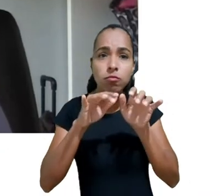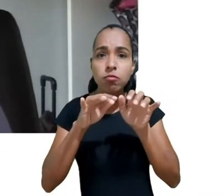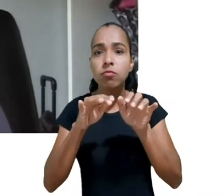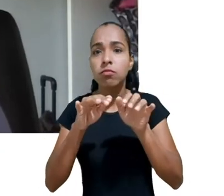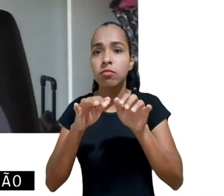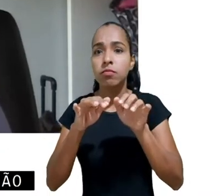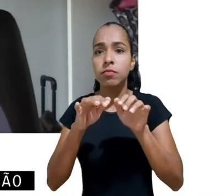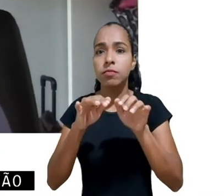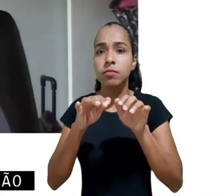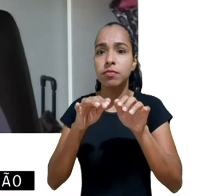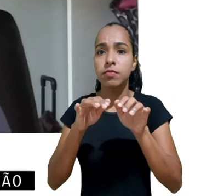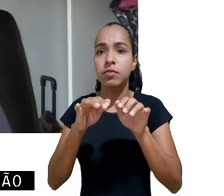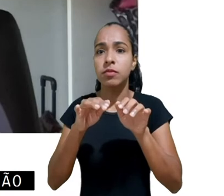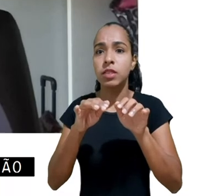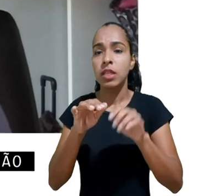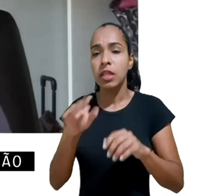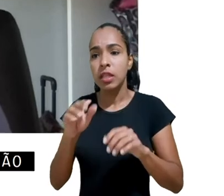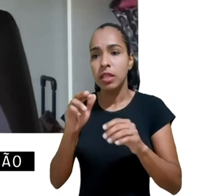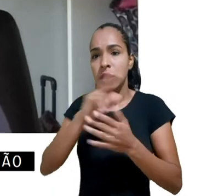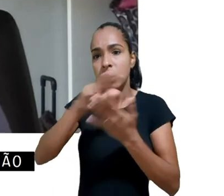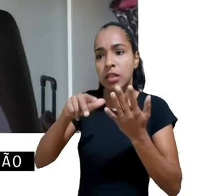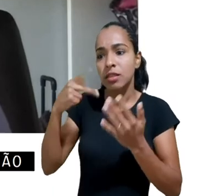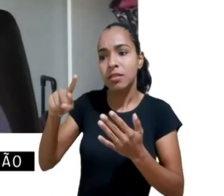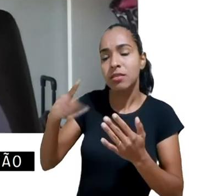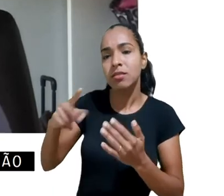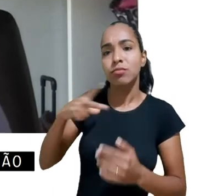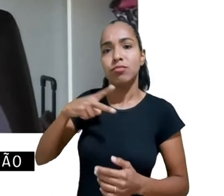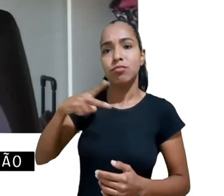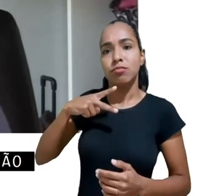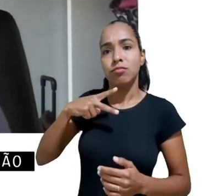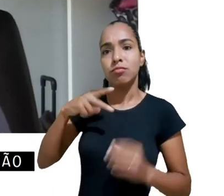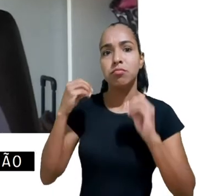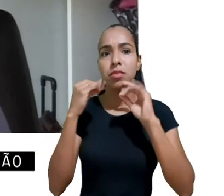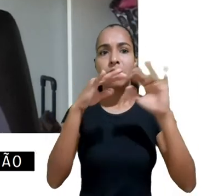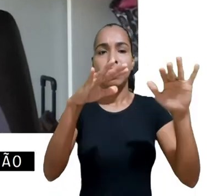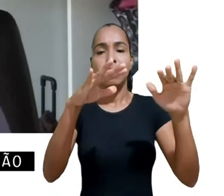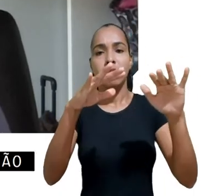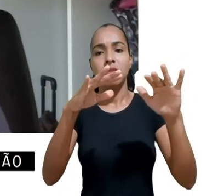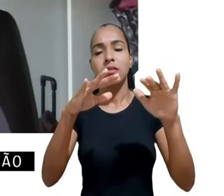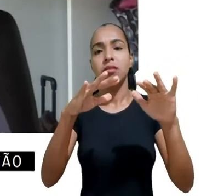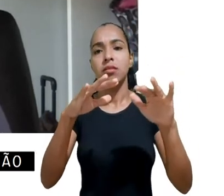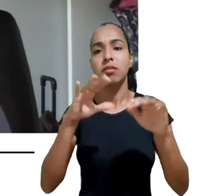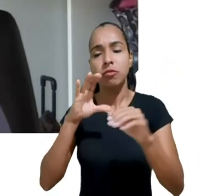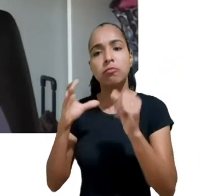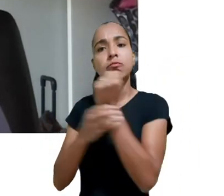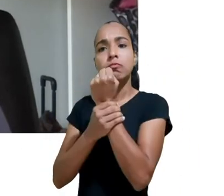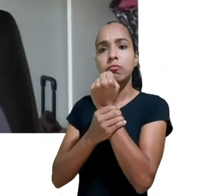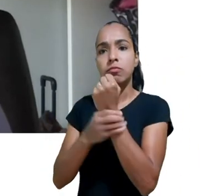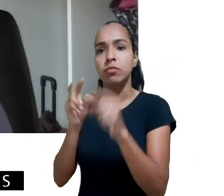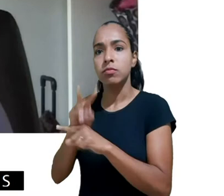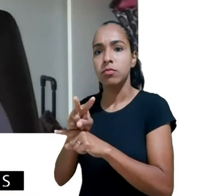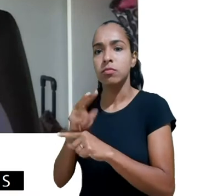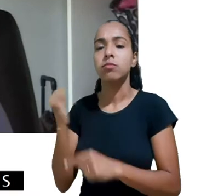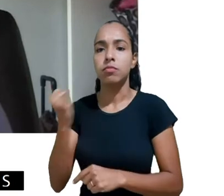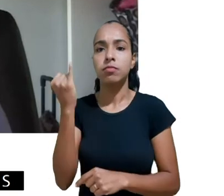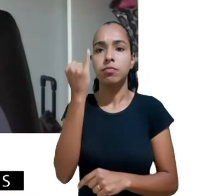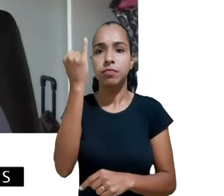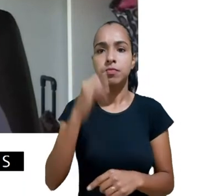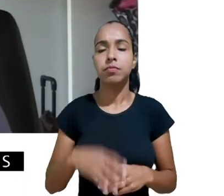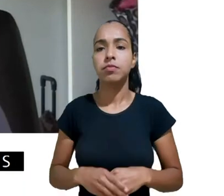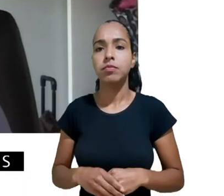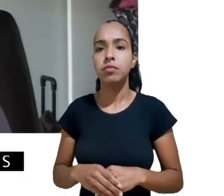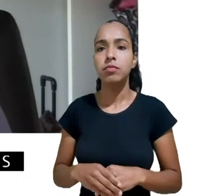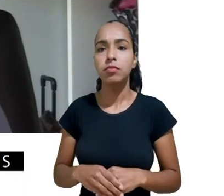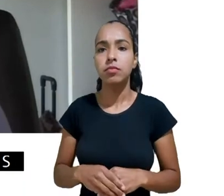para direcionamento de anúncios seria um bom primeiro passo. A partir do momento que você começa a fazer o